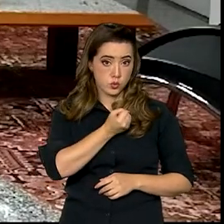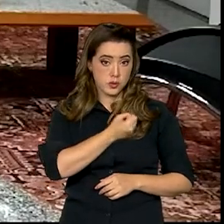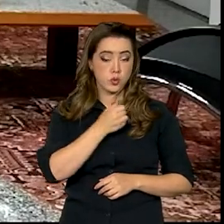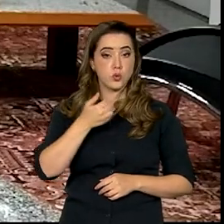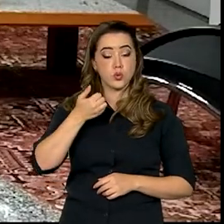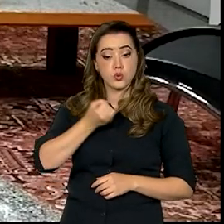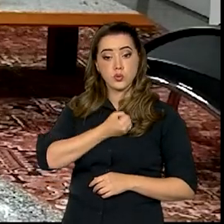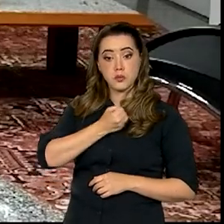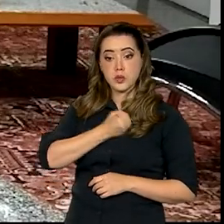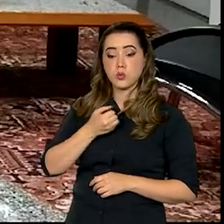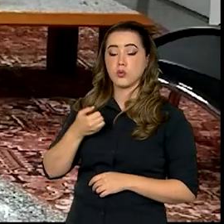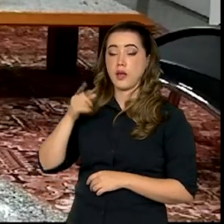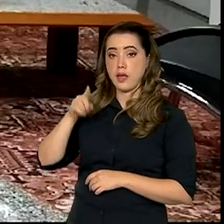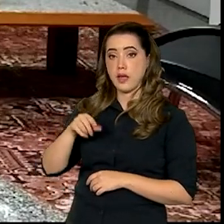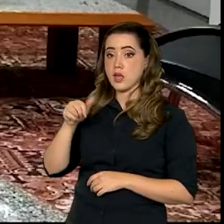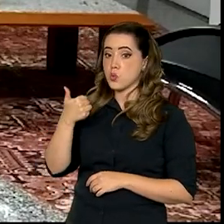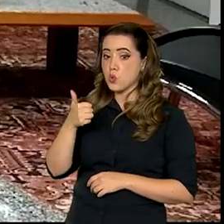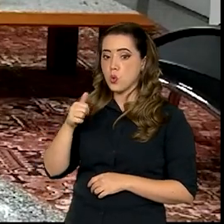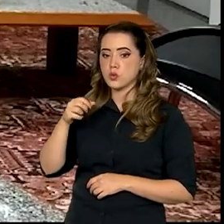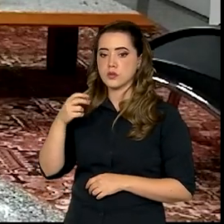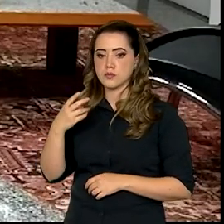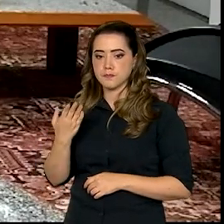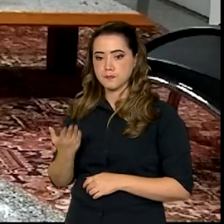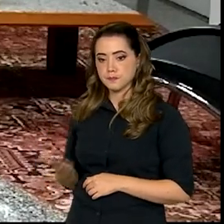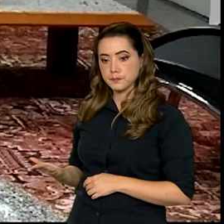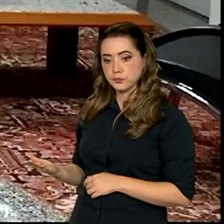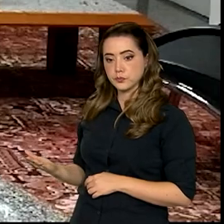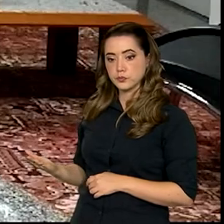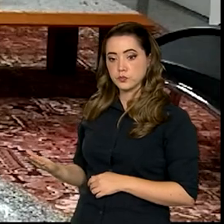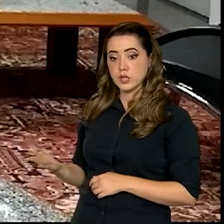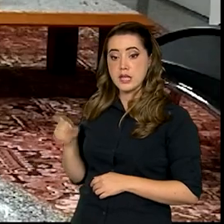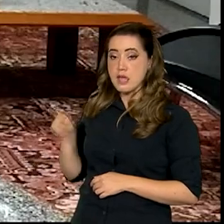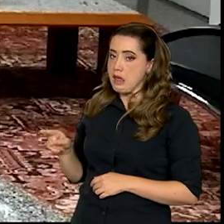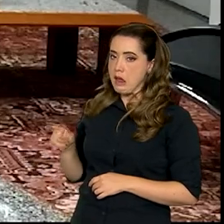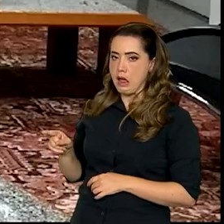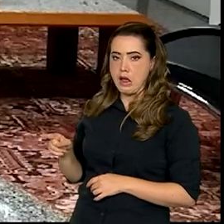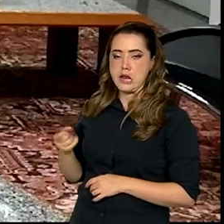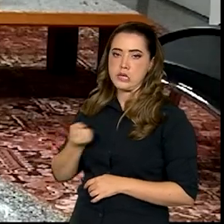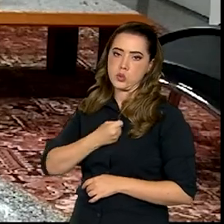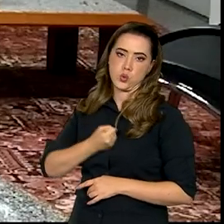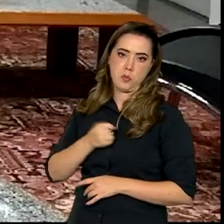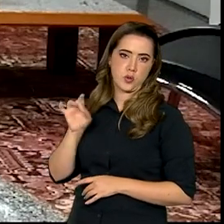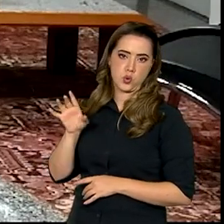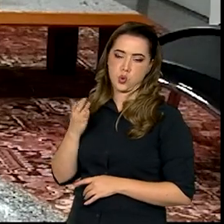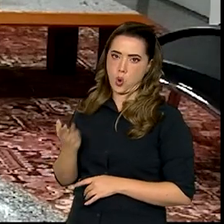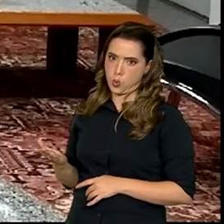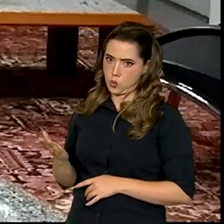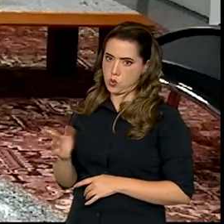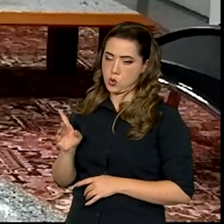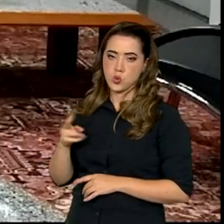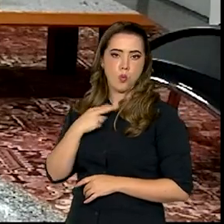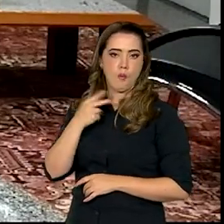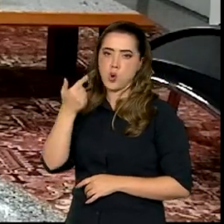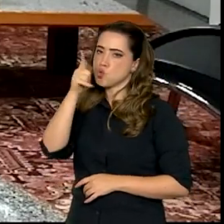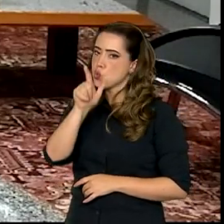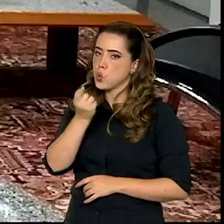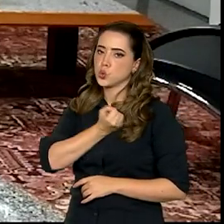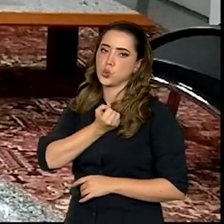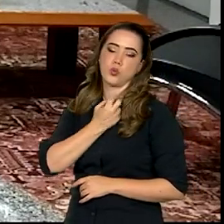número é 11-2135-0135. Vou repetir, 11